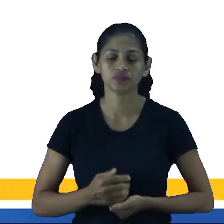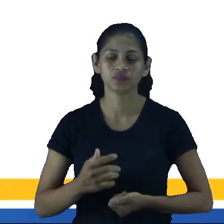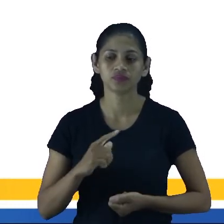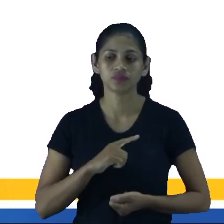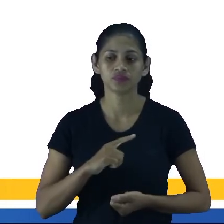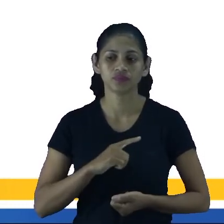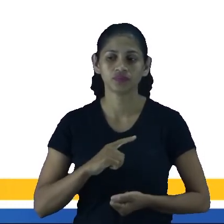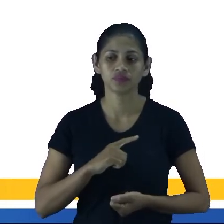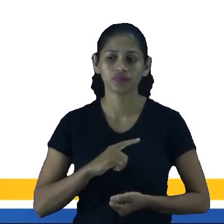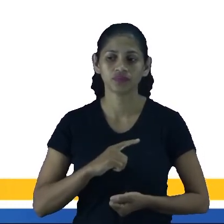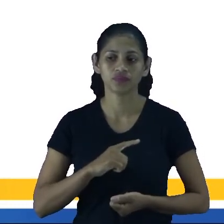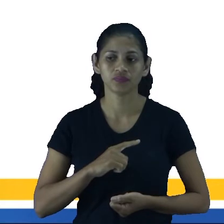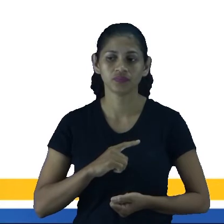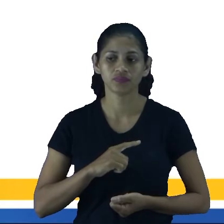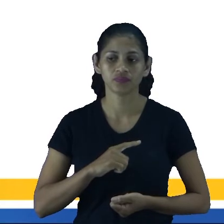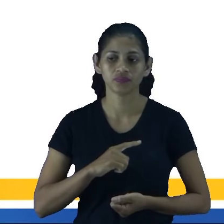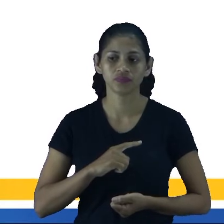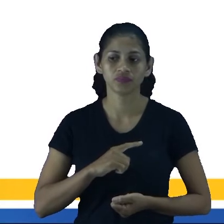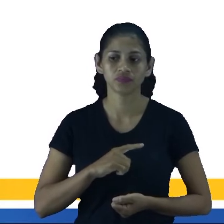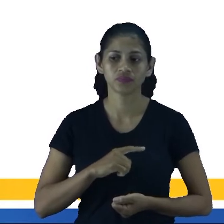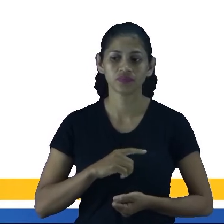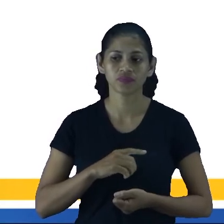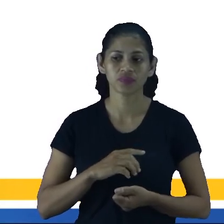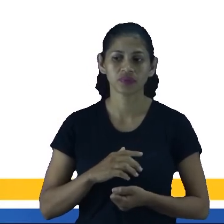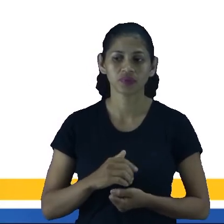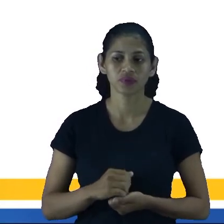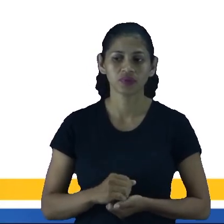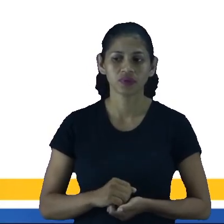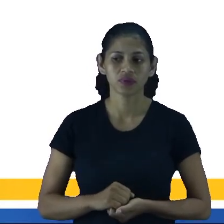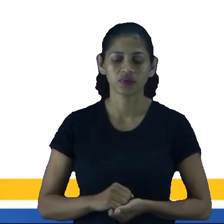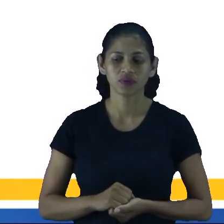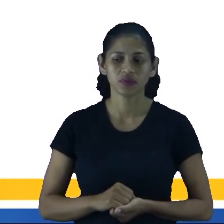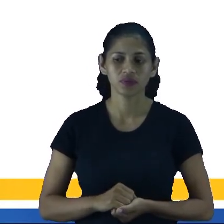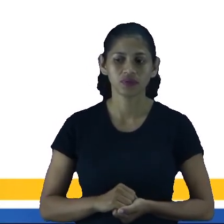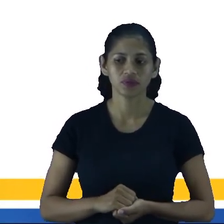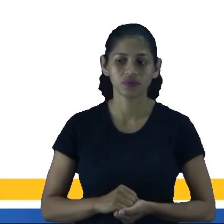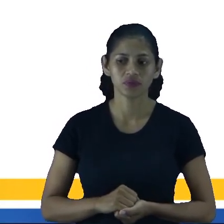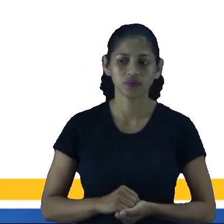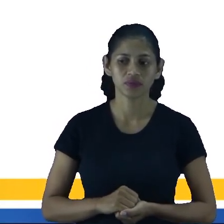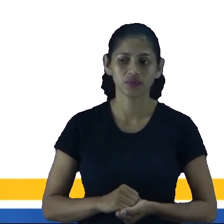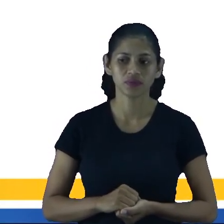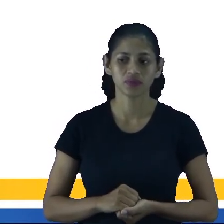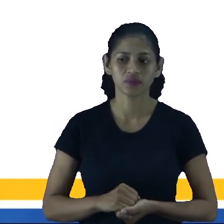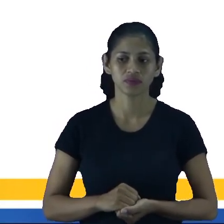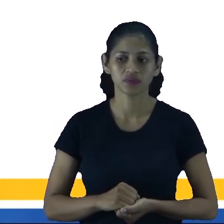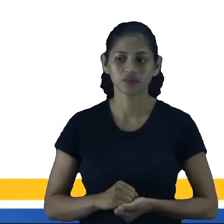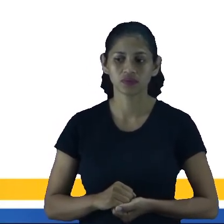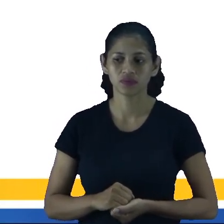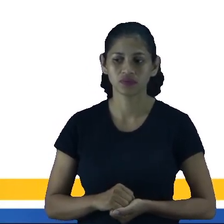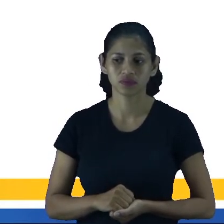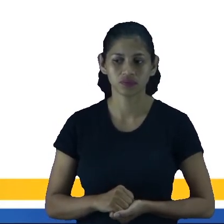Te, etio, mucho, de menos, né? Etio é com E, não com Ate, né? Com E e não com H.